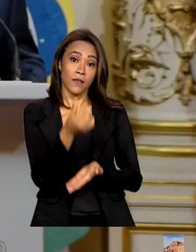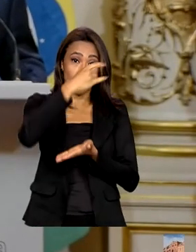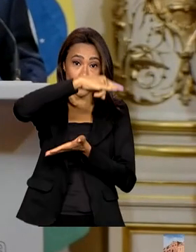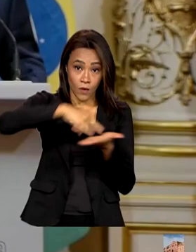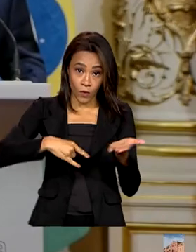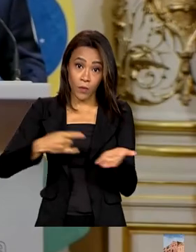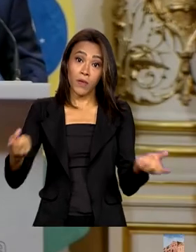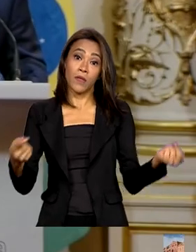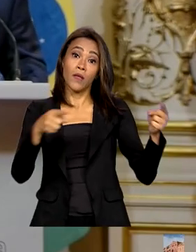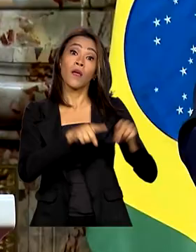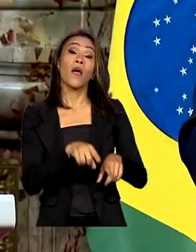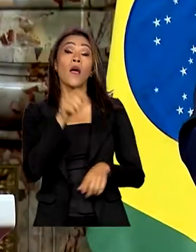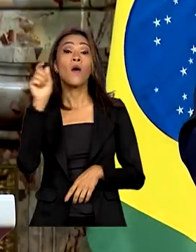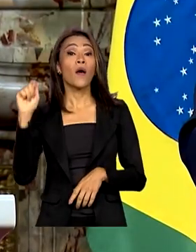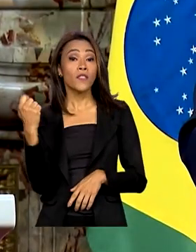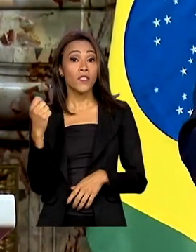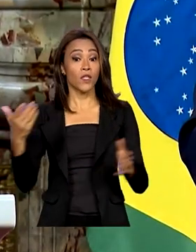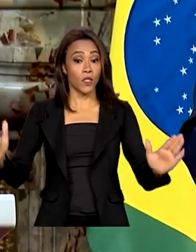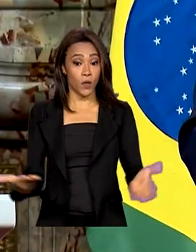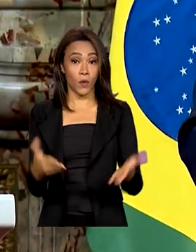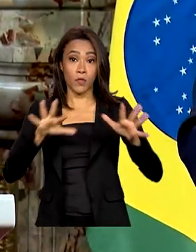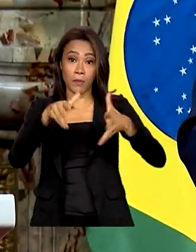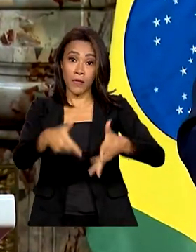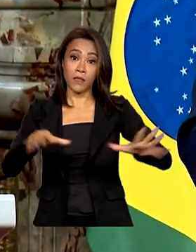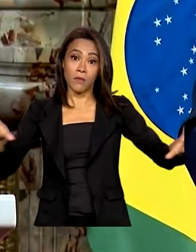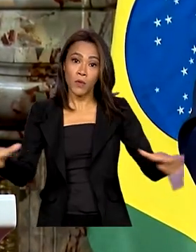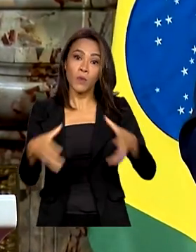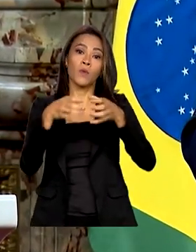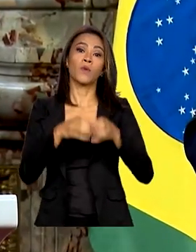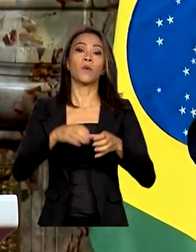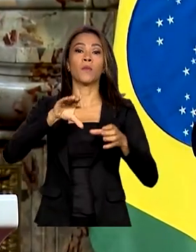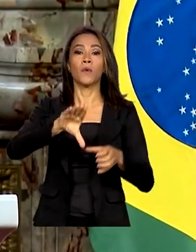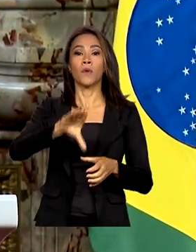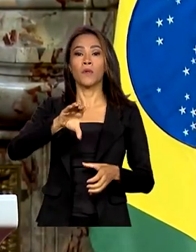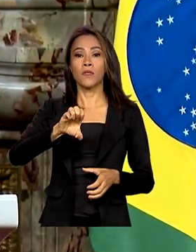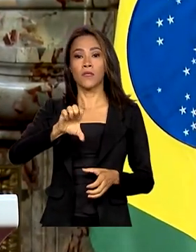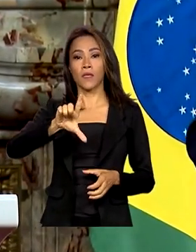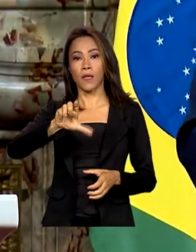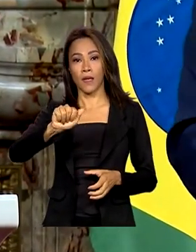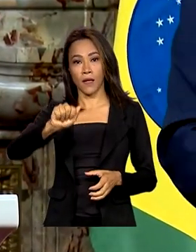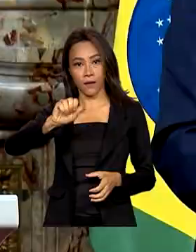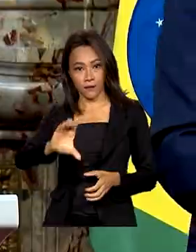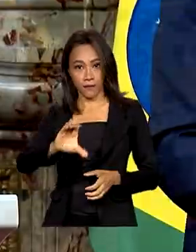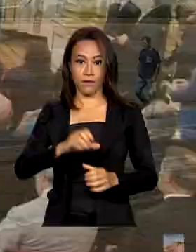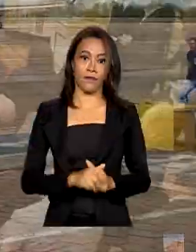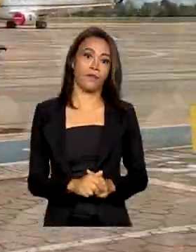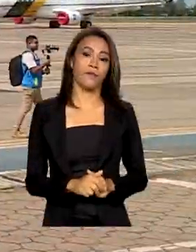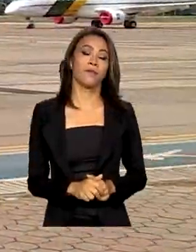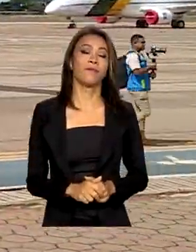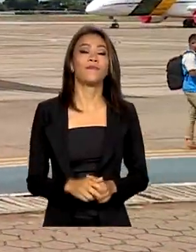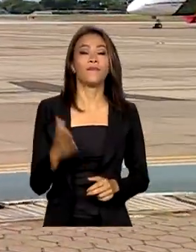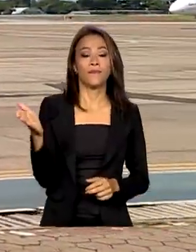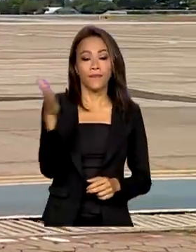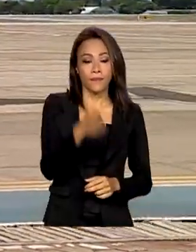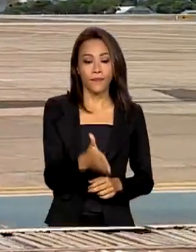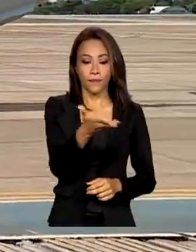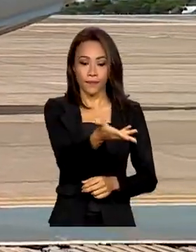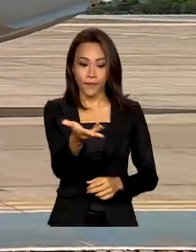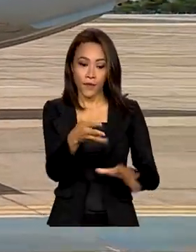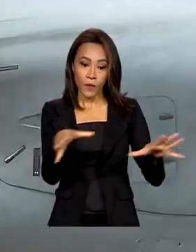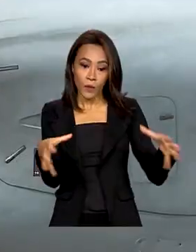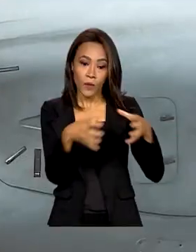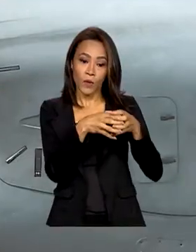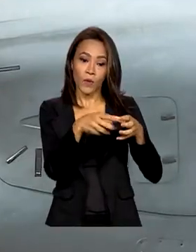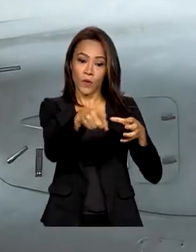E hoje participa da cúpula da comunidade de estados latino-americanos e carimbenhos, a CELAC. Força Nacional do